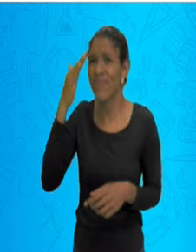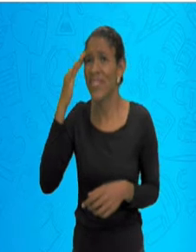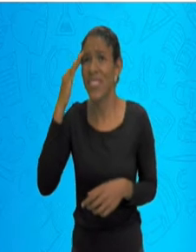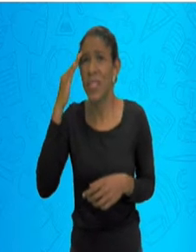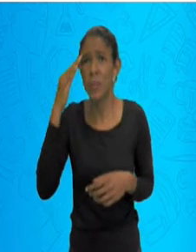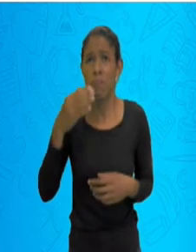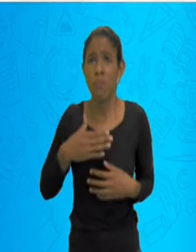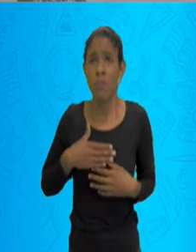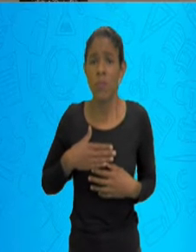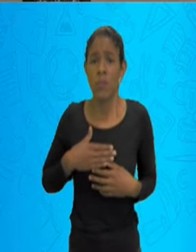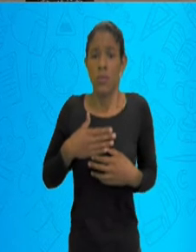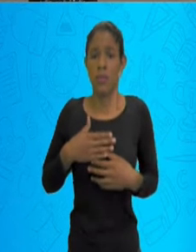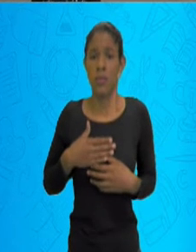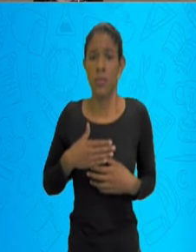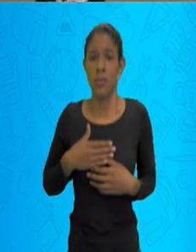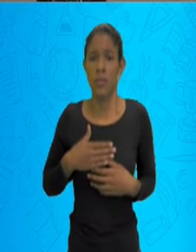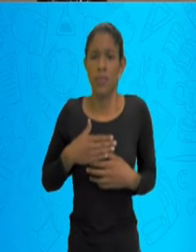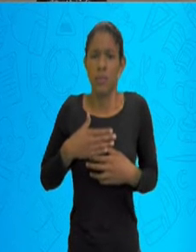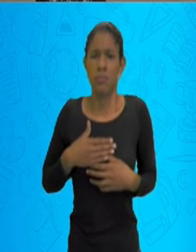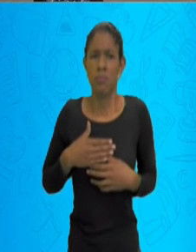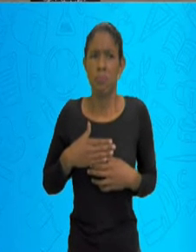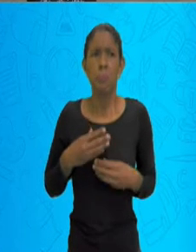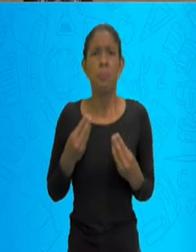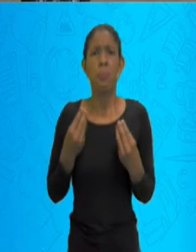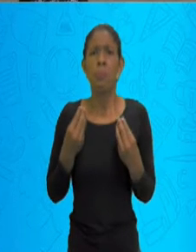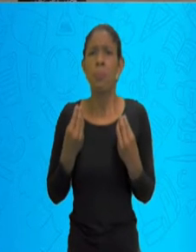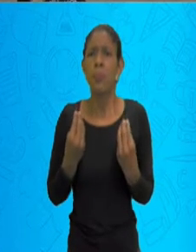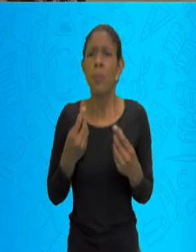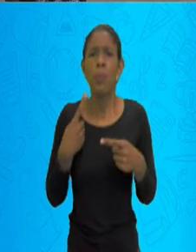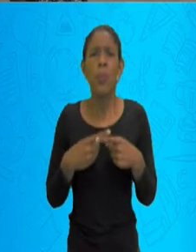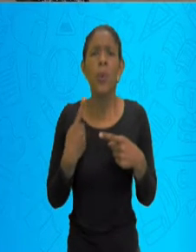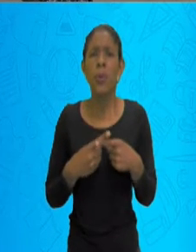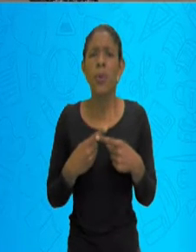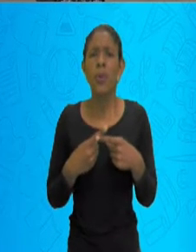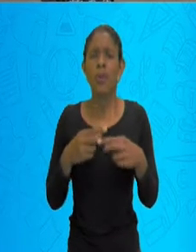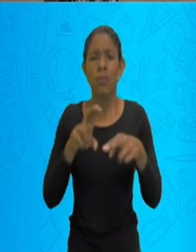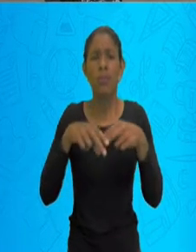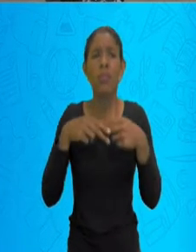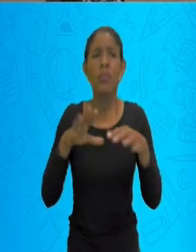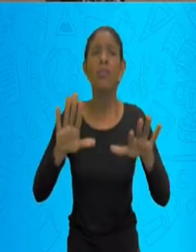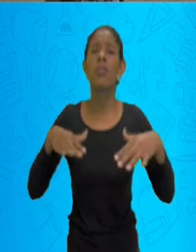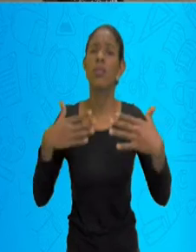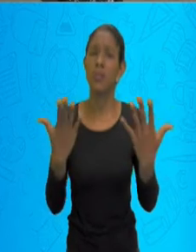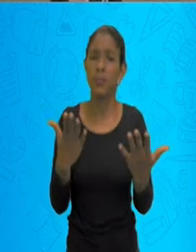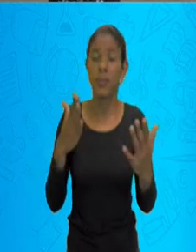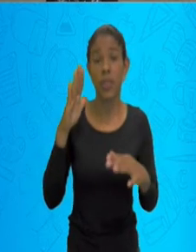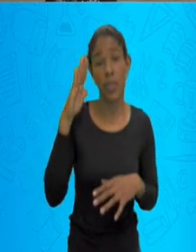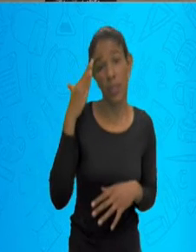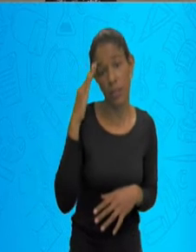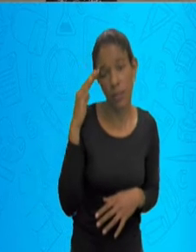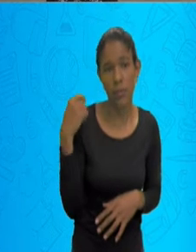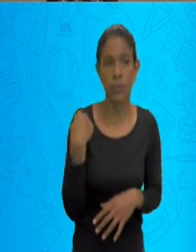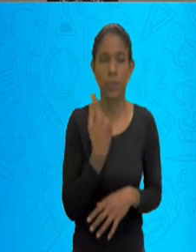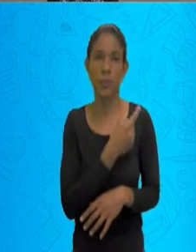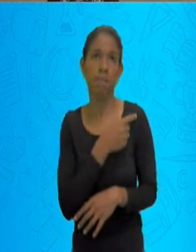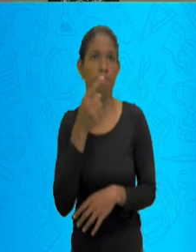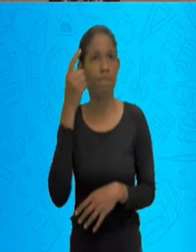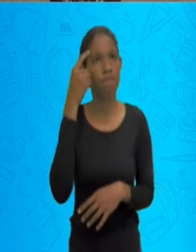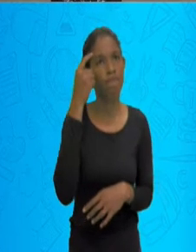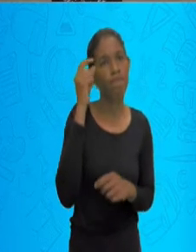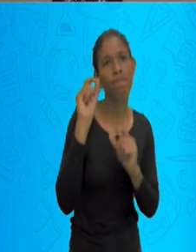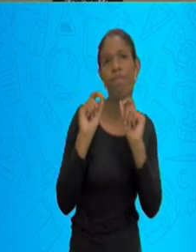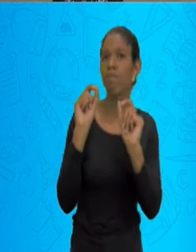nós soluçamos? O que causa esse soluço? Então, a gente pode pensar lá atrás, quando a gente pensa no